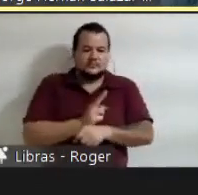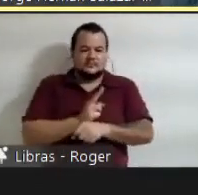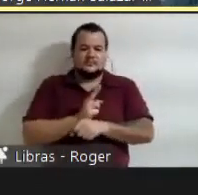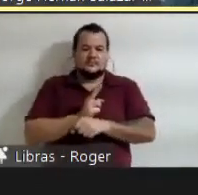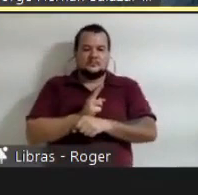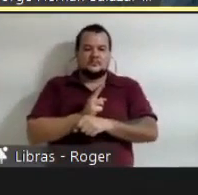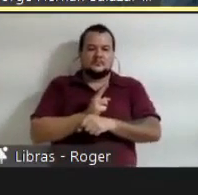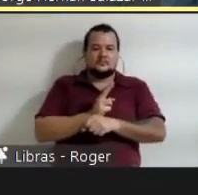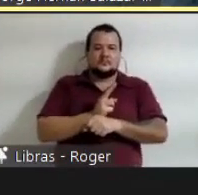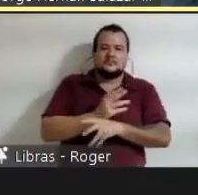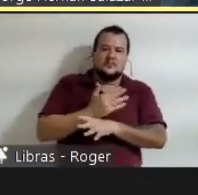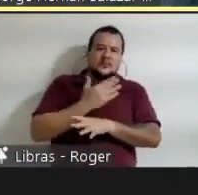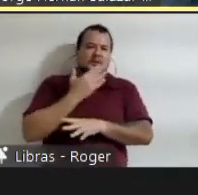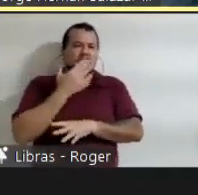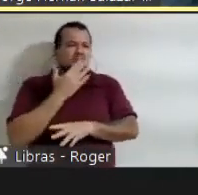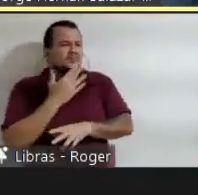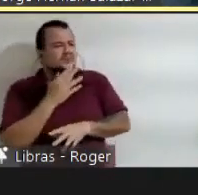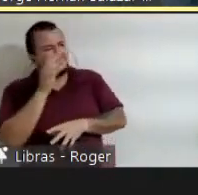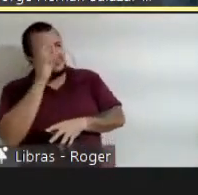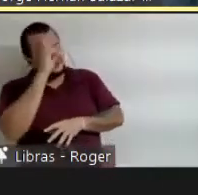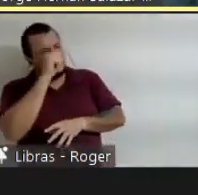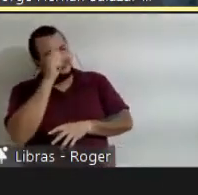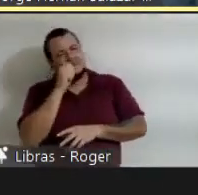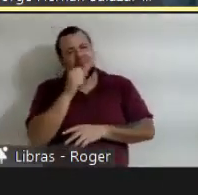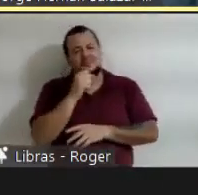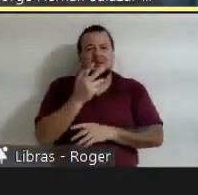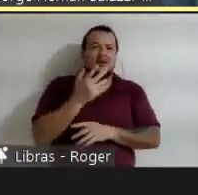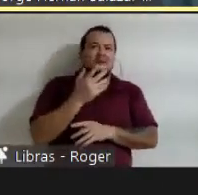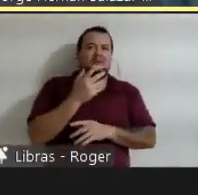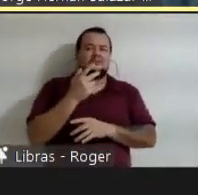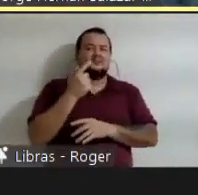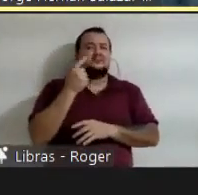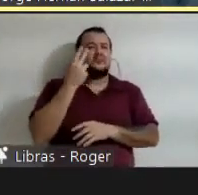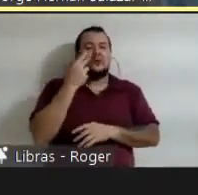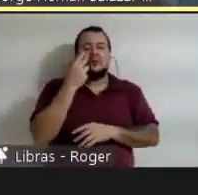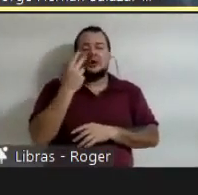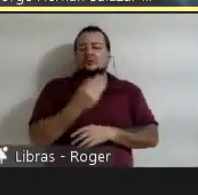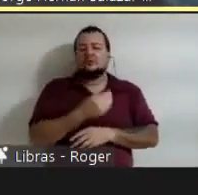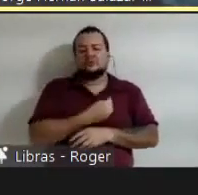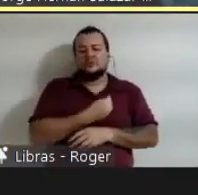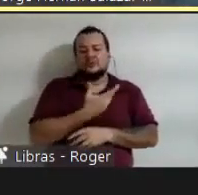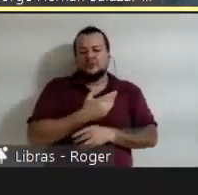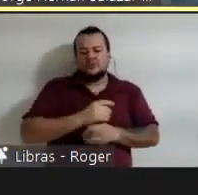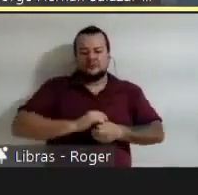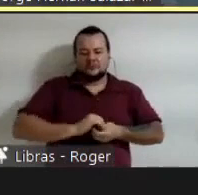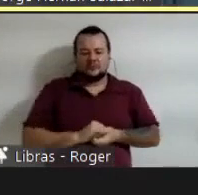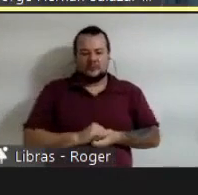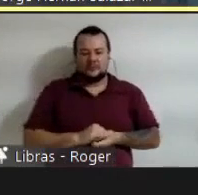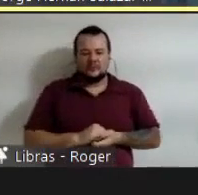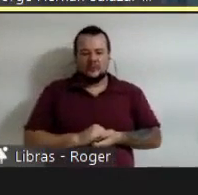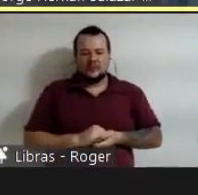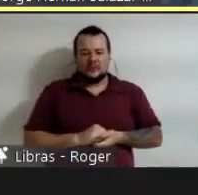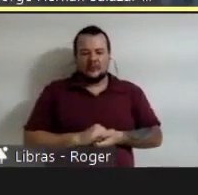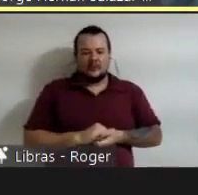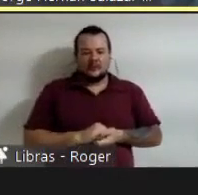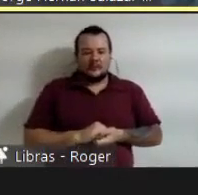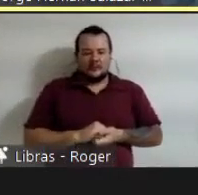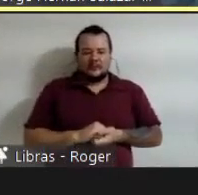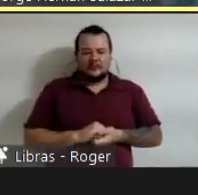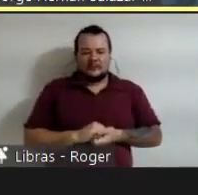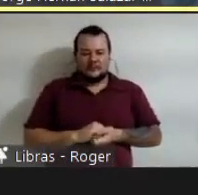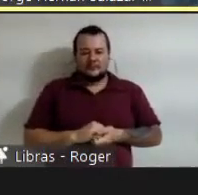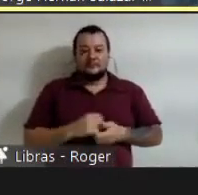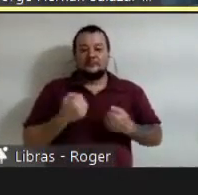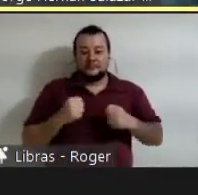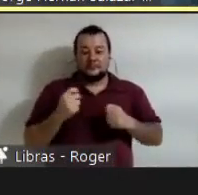espontânea acontecem. E para isso só precisamos dois elementos. O primeiro é um